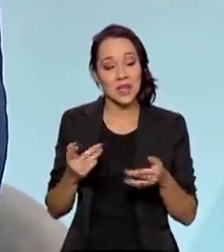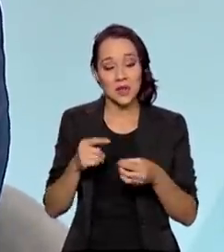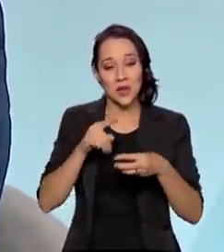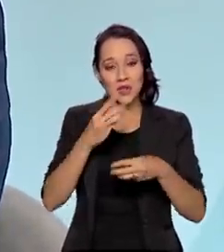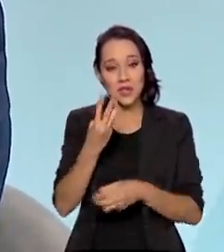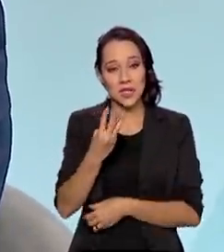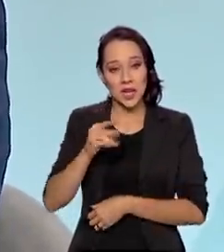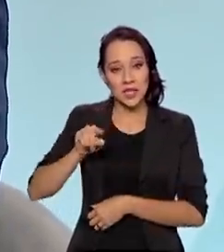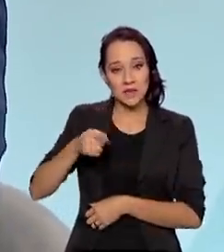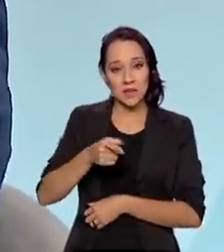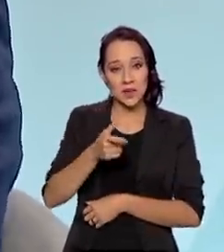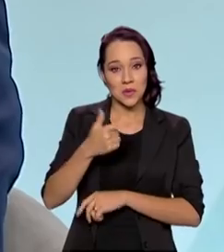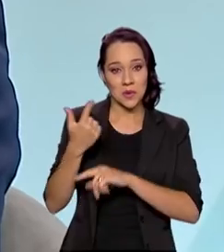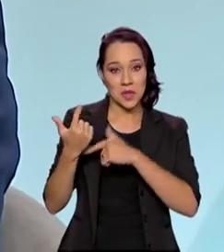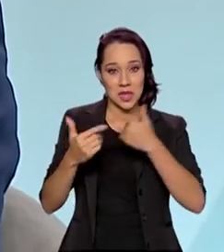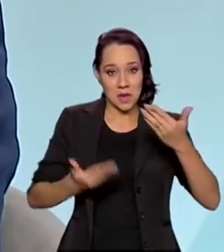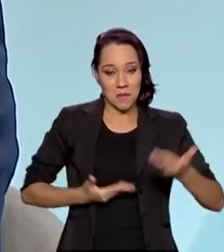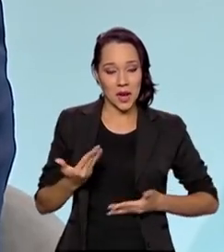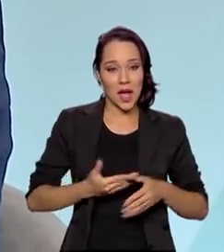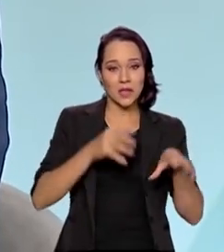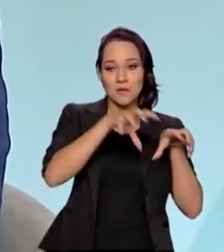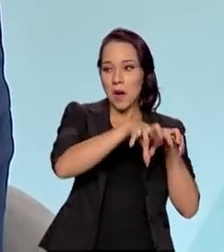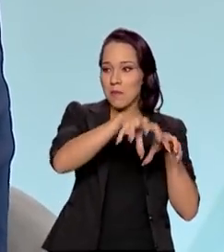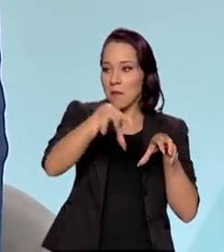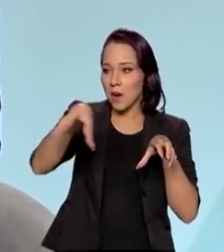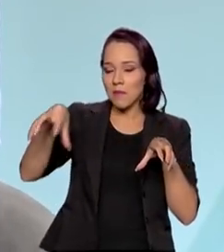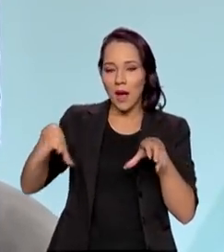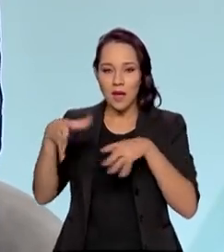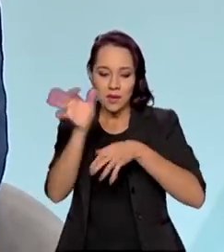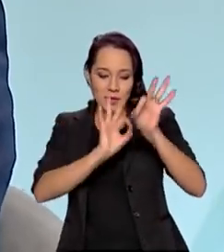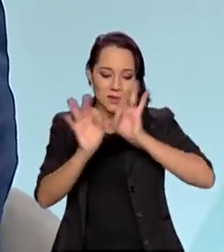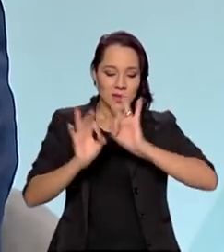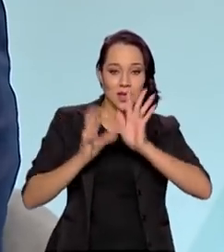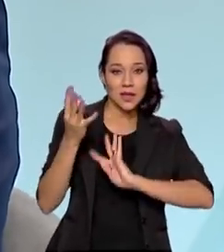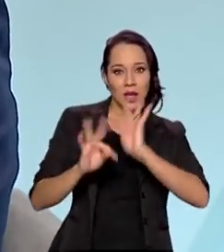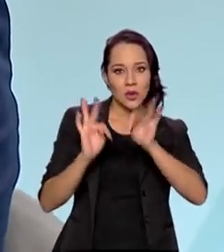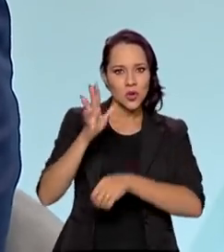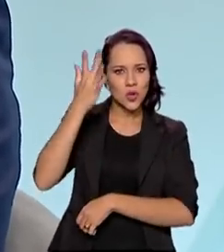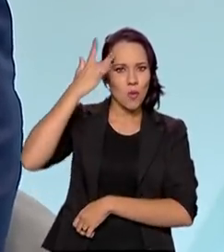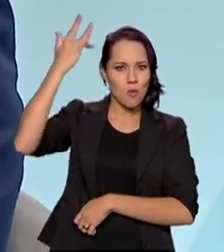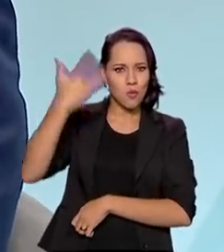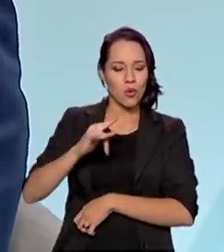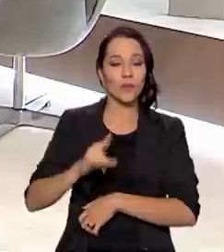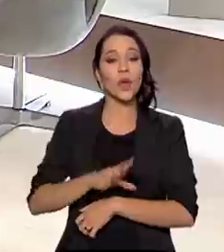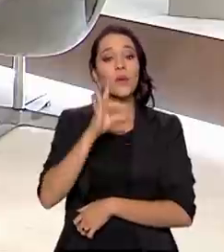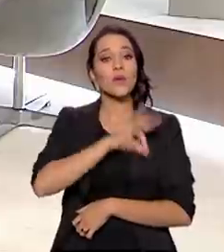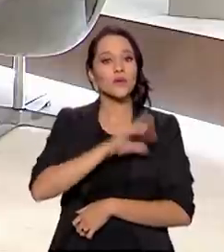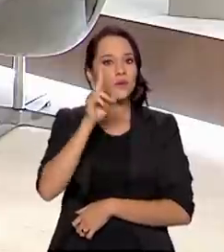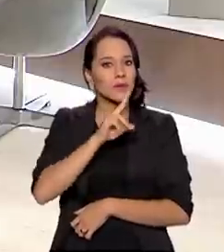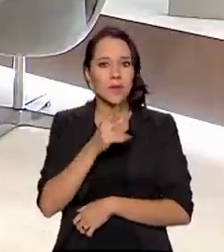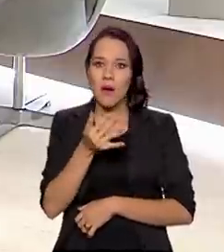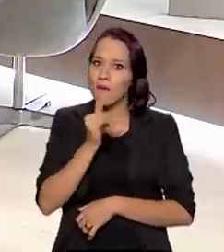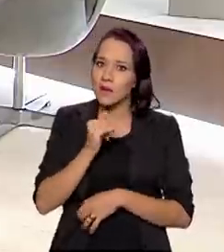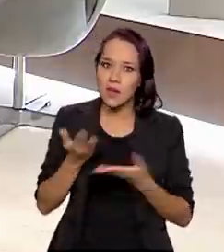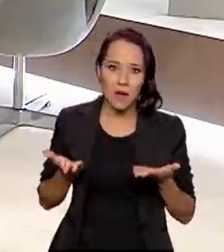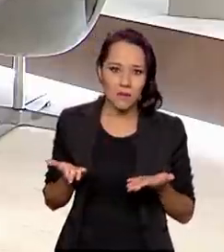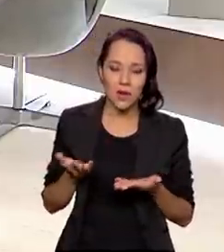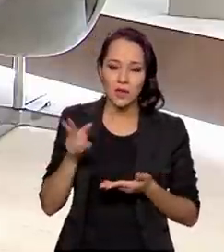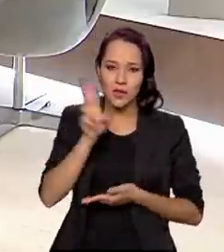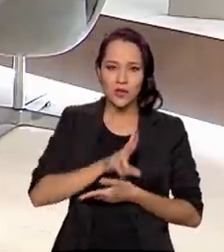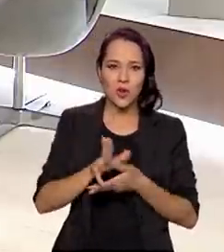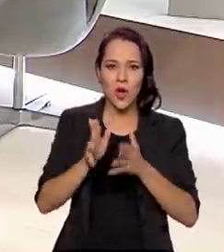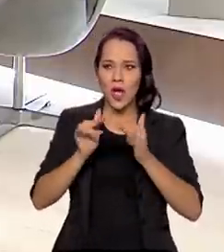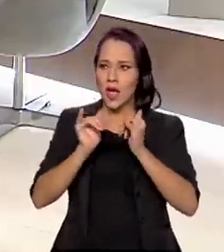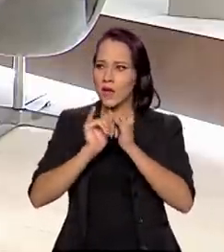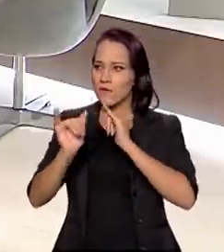3 mil empregados distribuídos nesses centros de excelência, desenvolvendo tecnologias de ponta. O auxílio emergencial é exemplo. A gente usou análise de